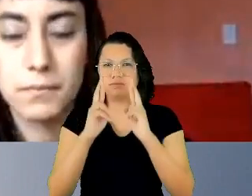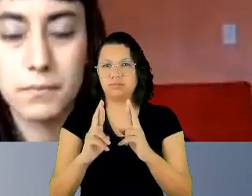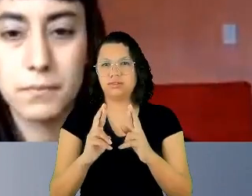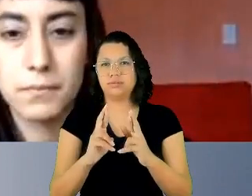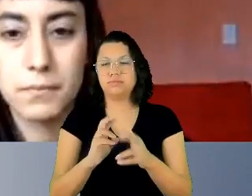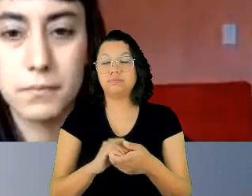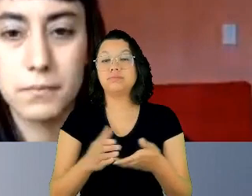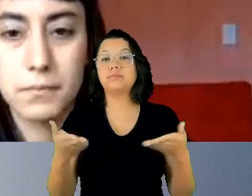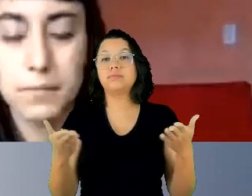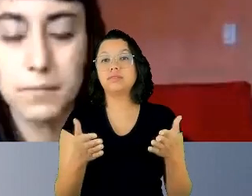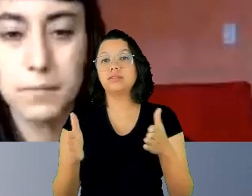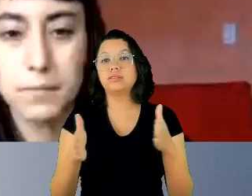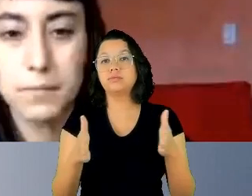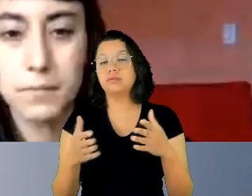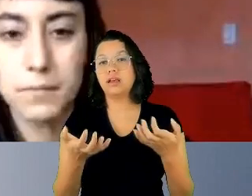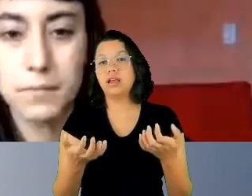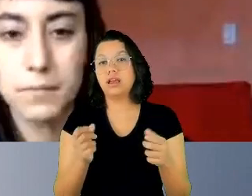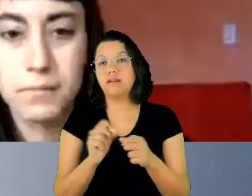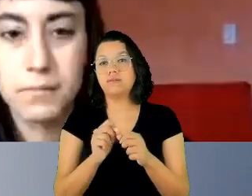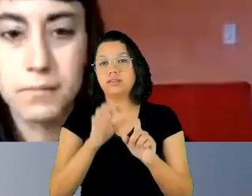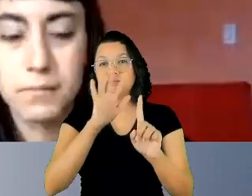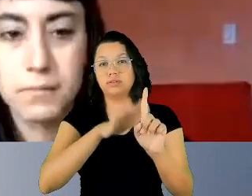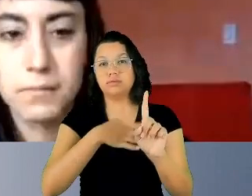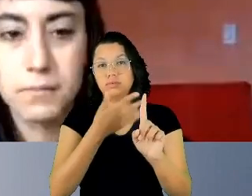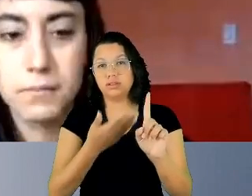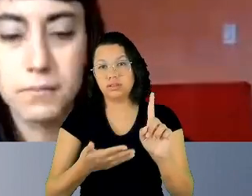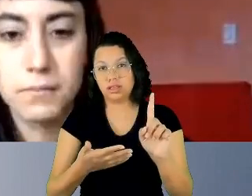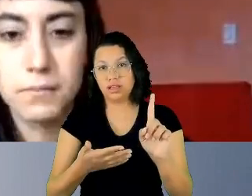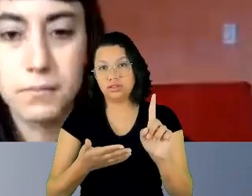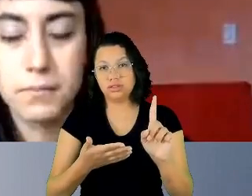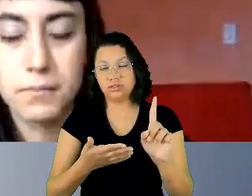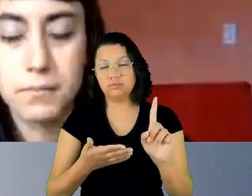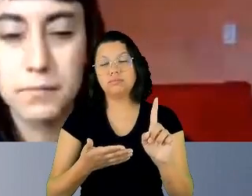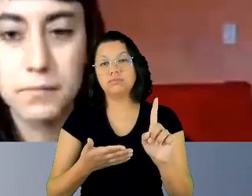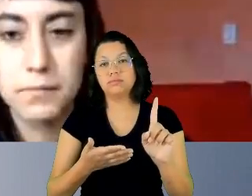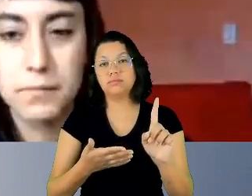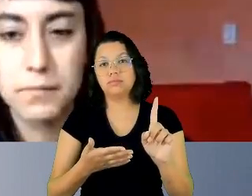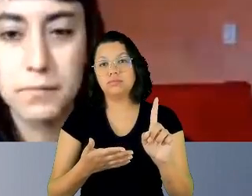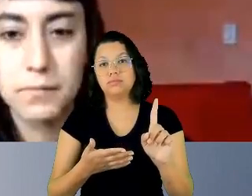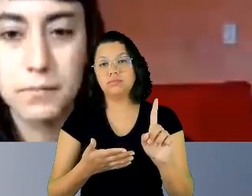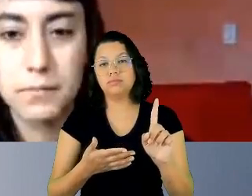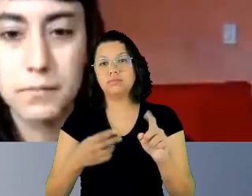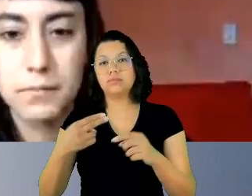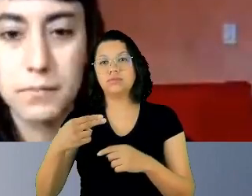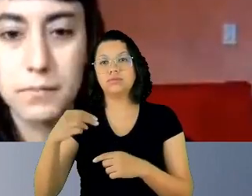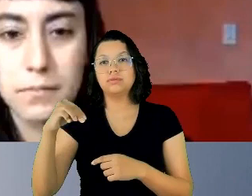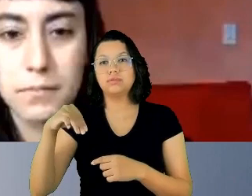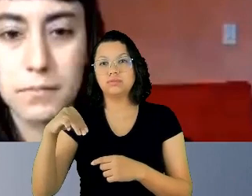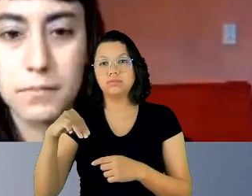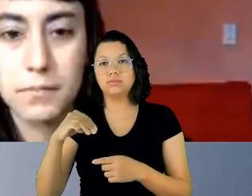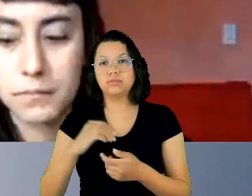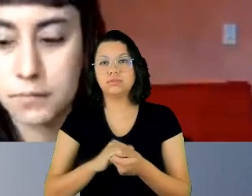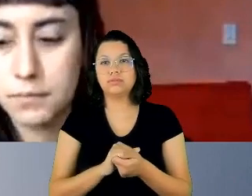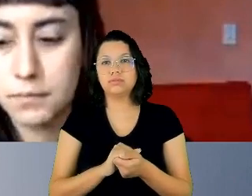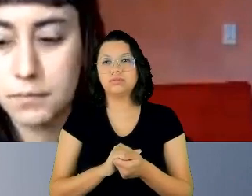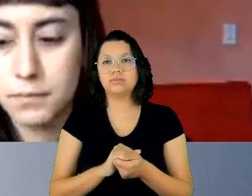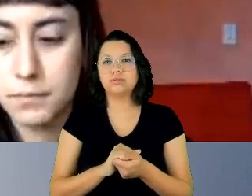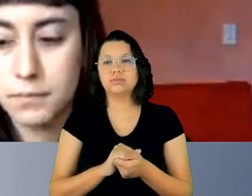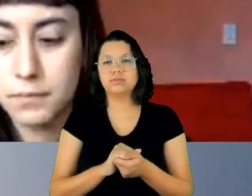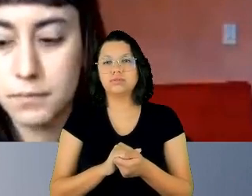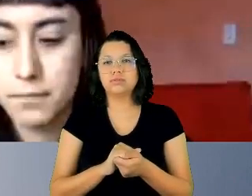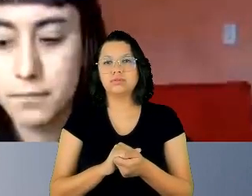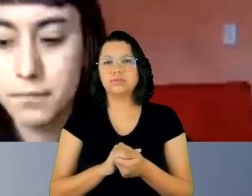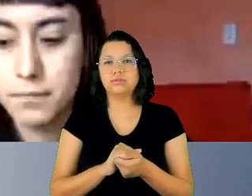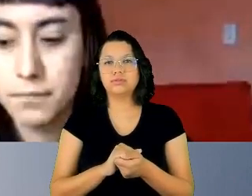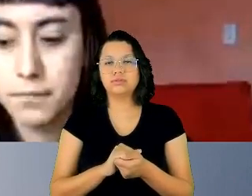nesse momento, eu queria fazer uma homenagem que vou dedicar dois minutos. Não, não, não. Eu estou até fazendo. Eu estou com o